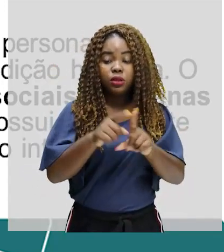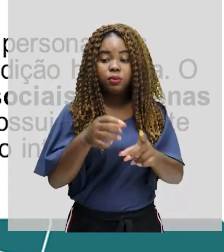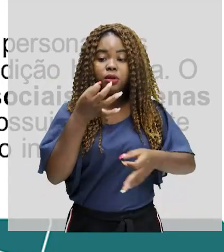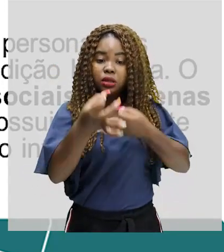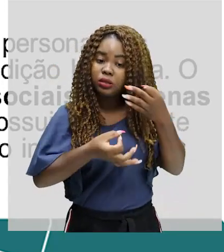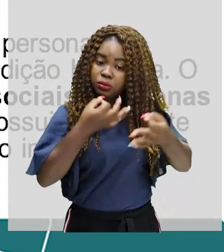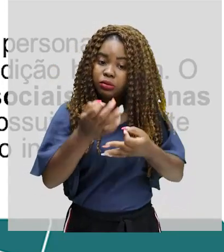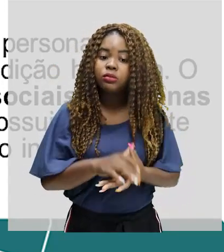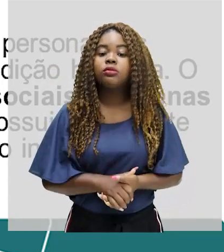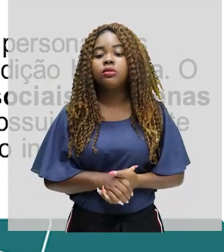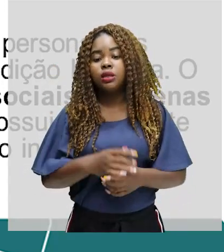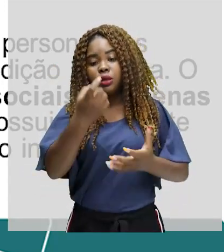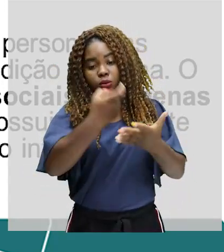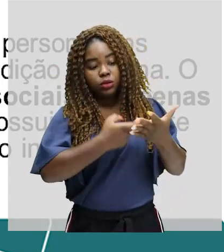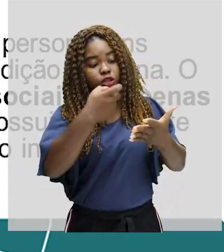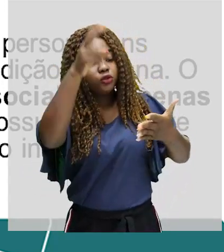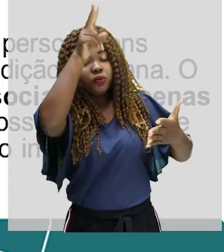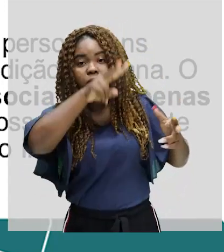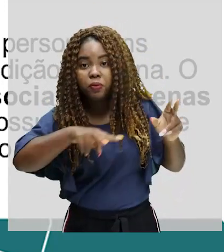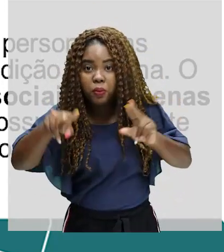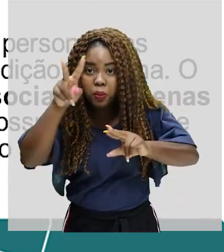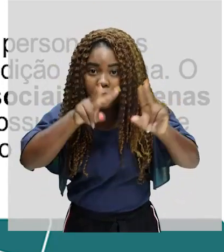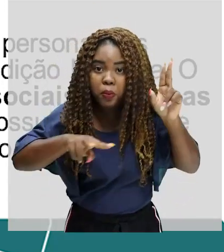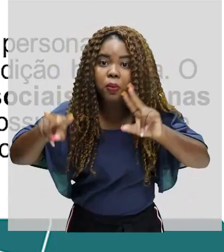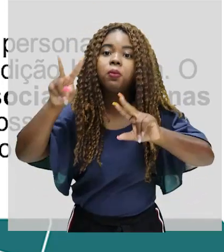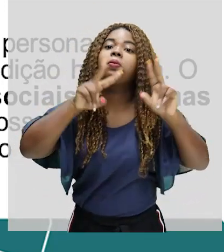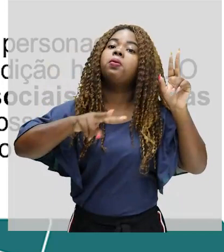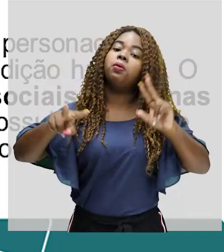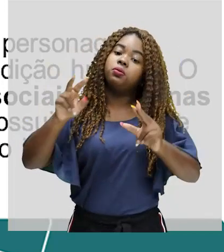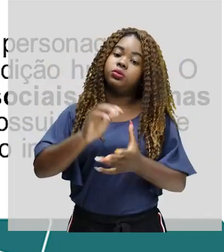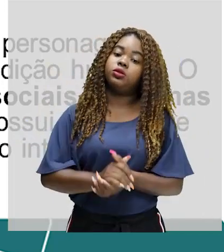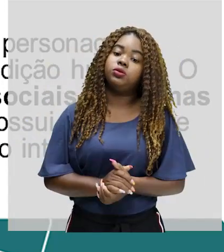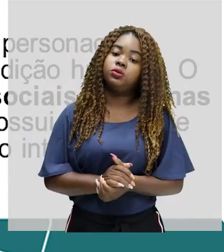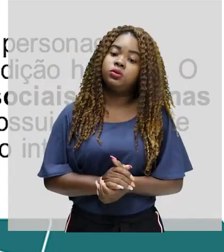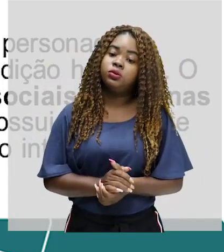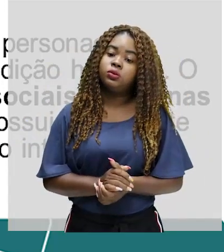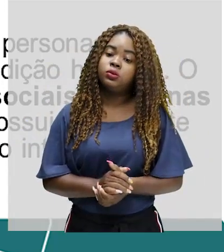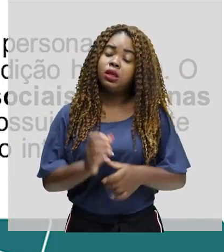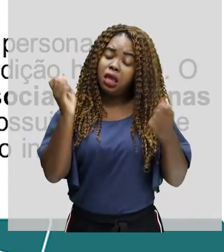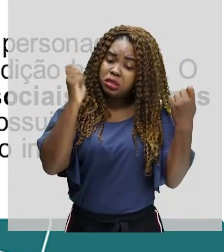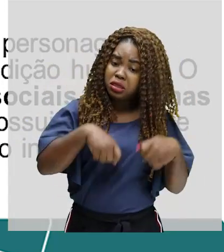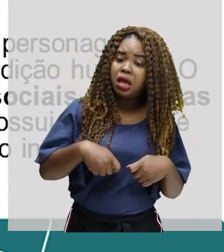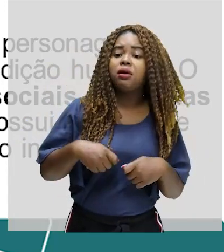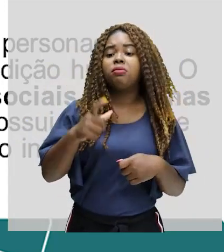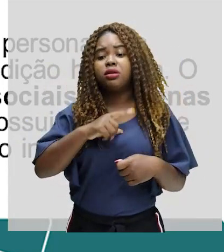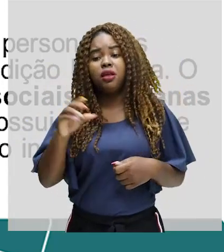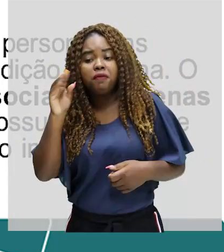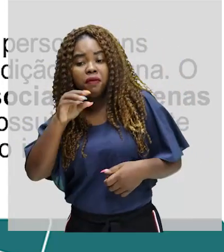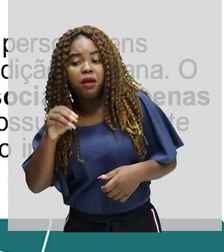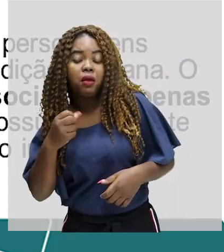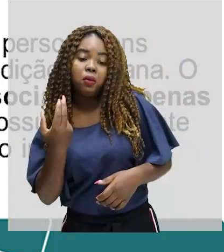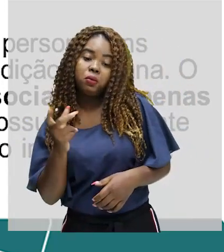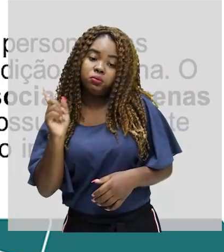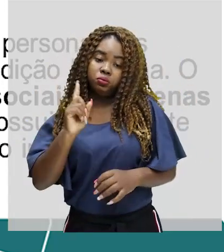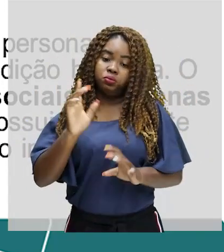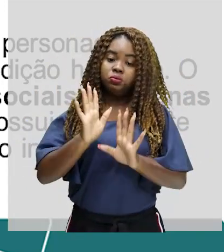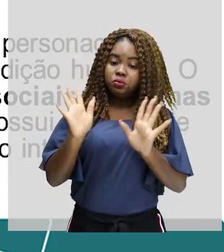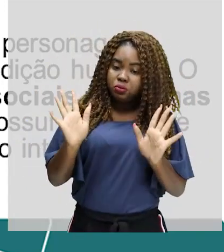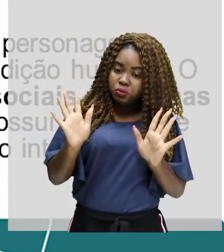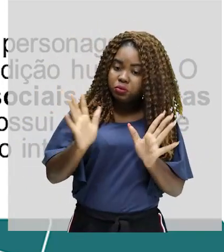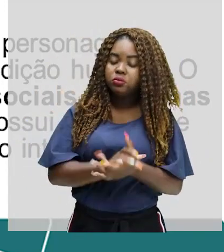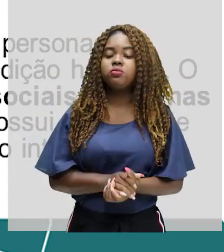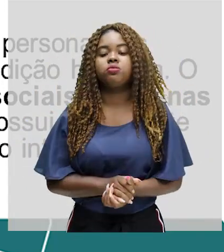majoritariamente um texto visual, podendo ou não conter falas. No entanto, o cartoon apresenta uma realidade genérica,